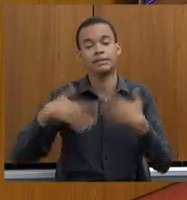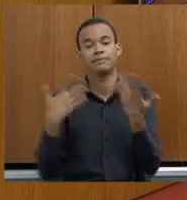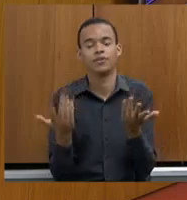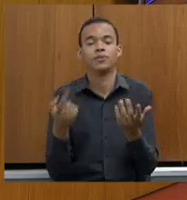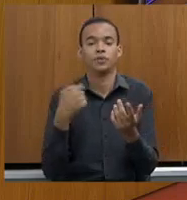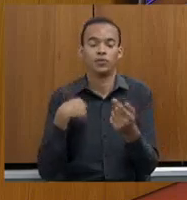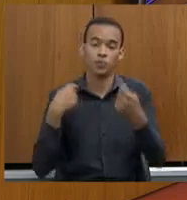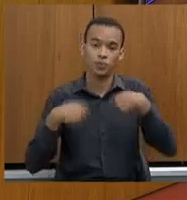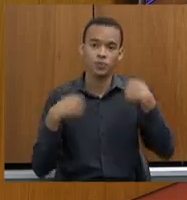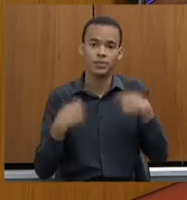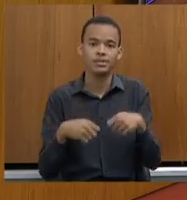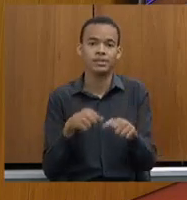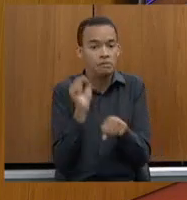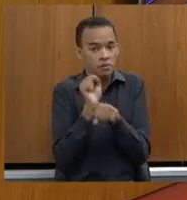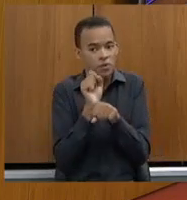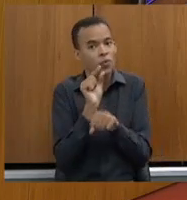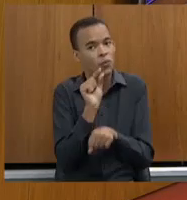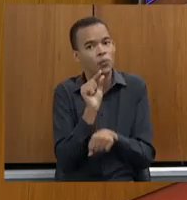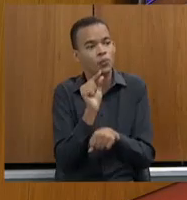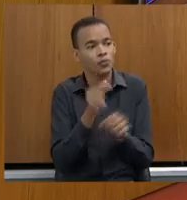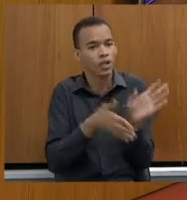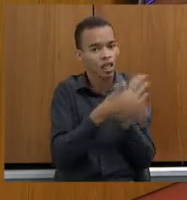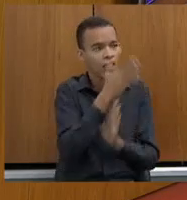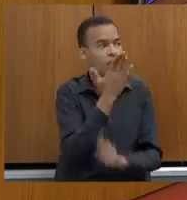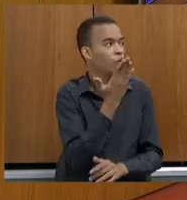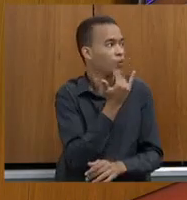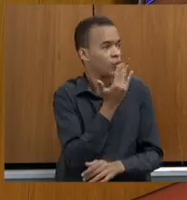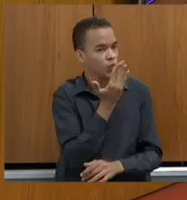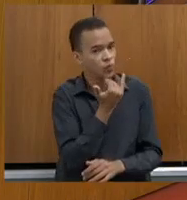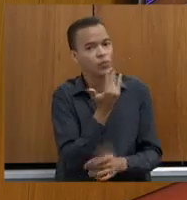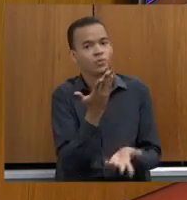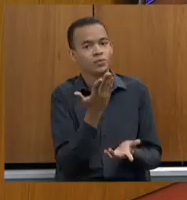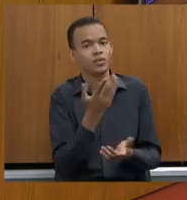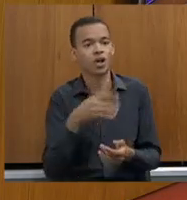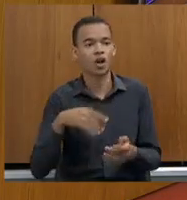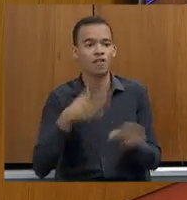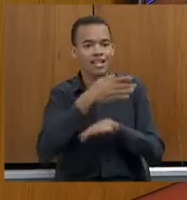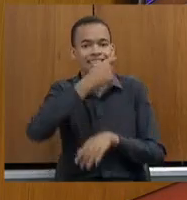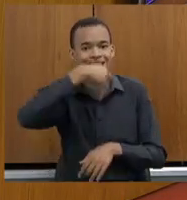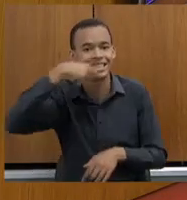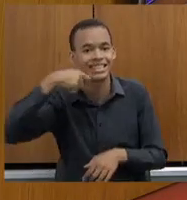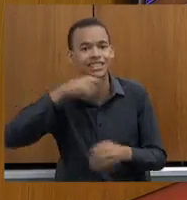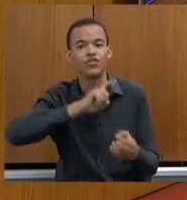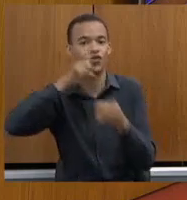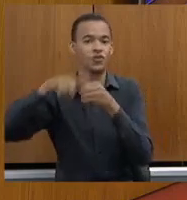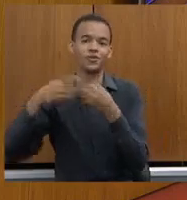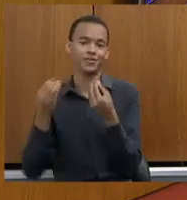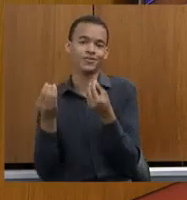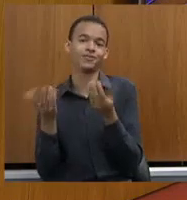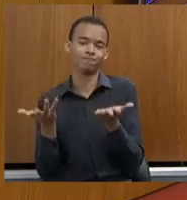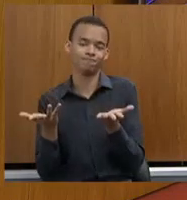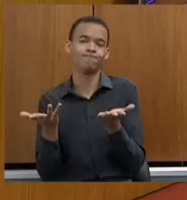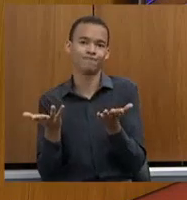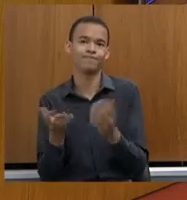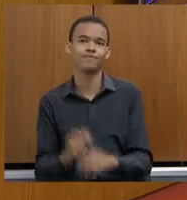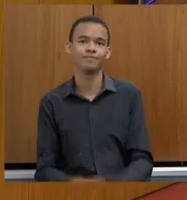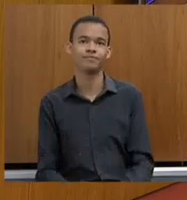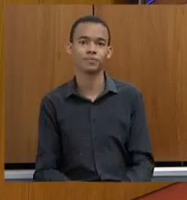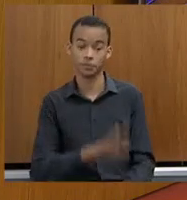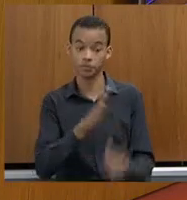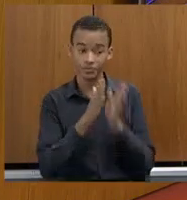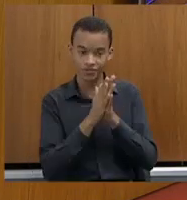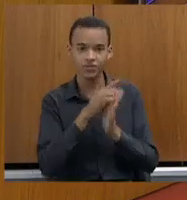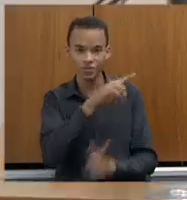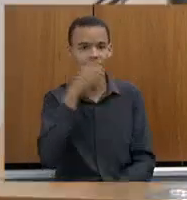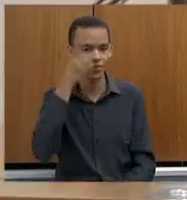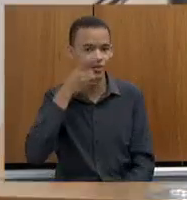Associação do Legislativo, que para almoçar, correr no gabinete, escovar os dentes, não tem como voltar, não. Deputado João Leite, V. Exª